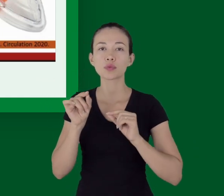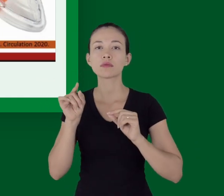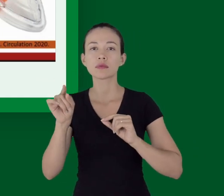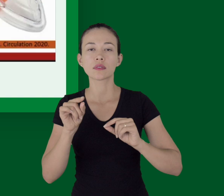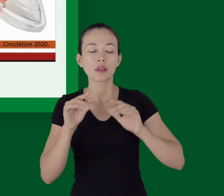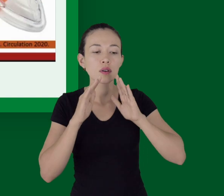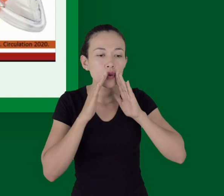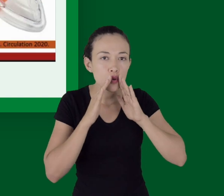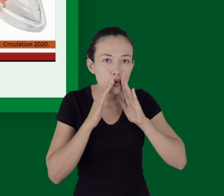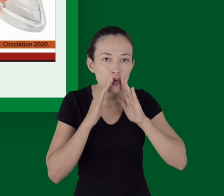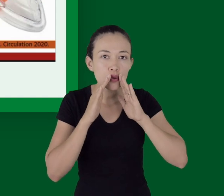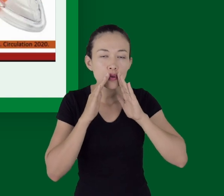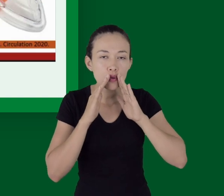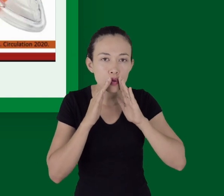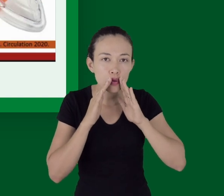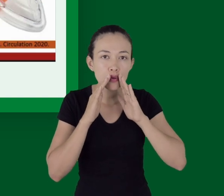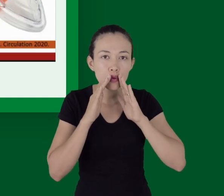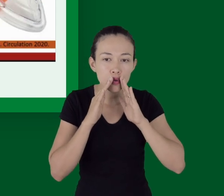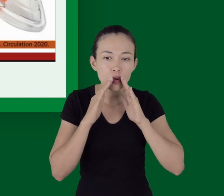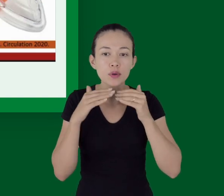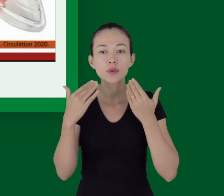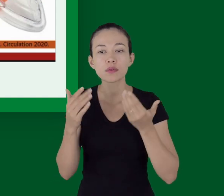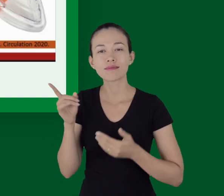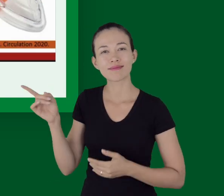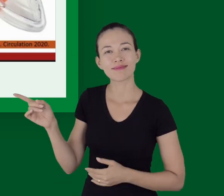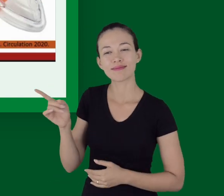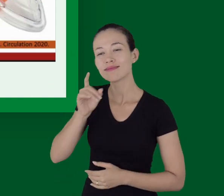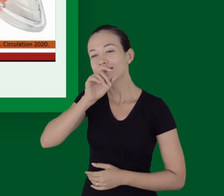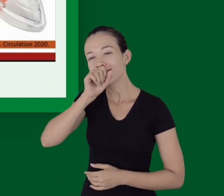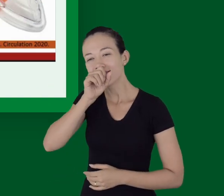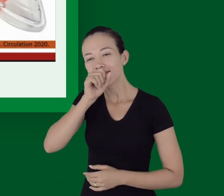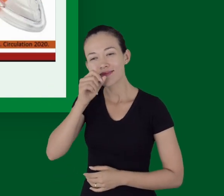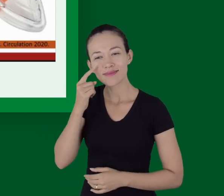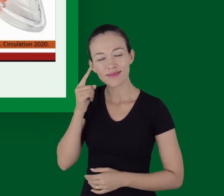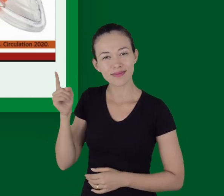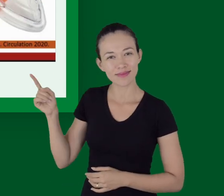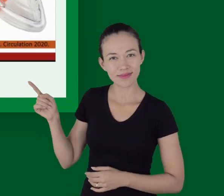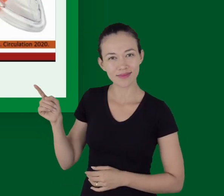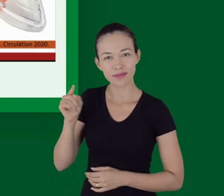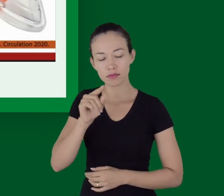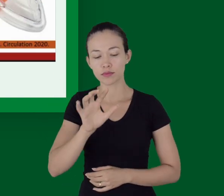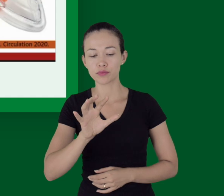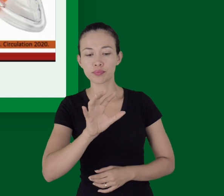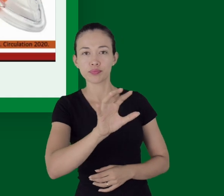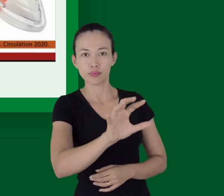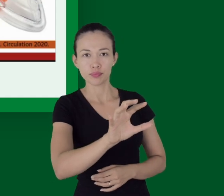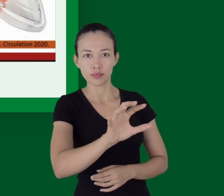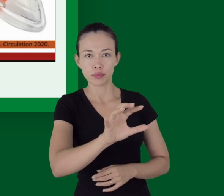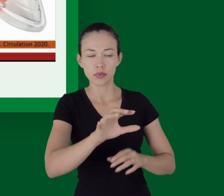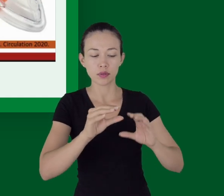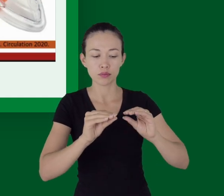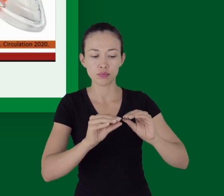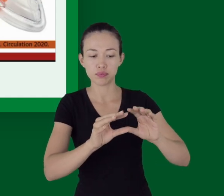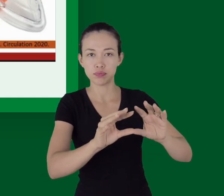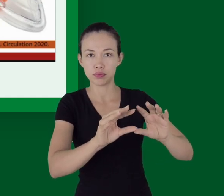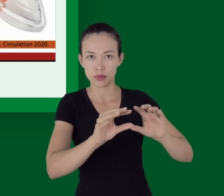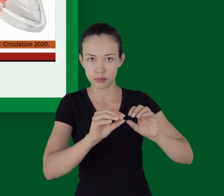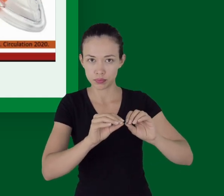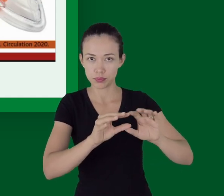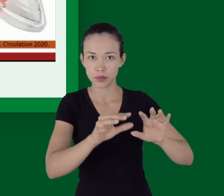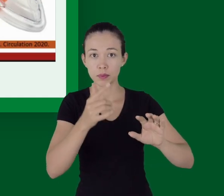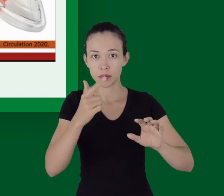válvula de bolso, né? Que é acoplada aqui à máscara na face do paciente e feita a ventilação por esse orifício.